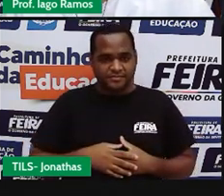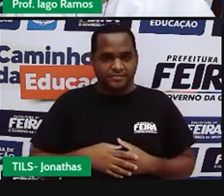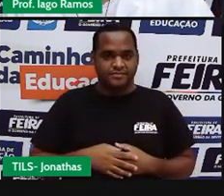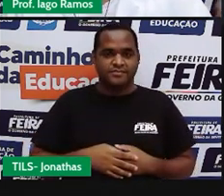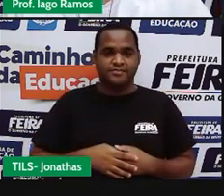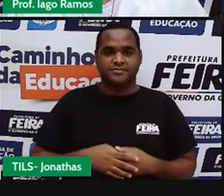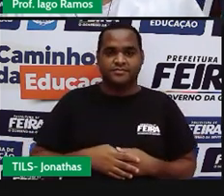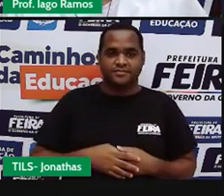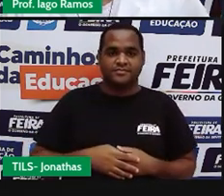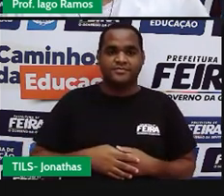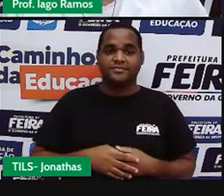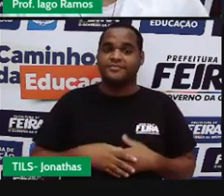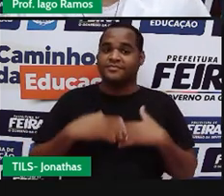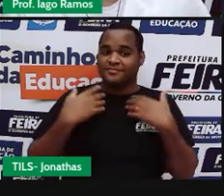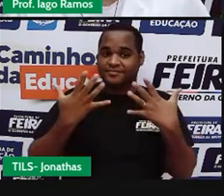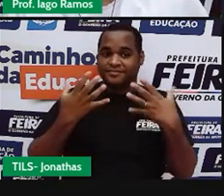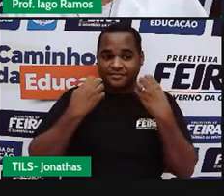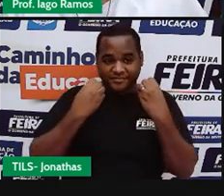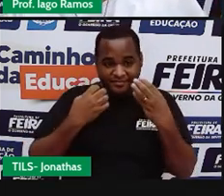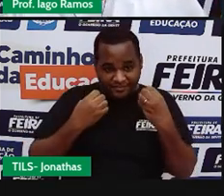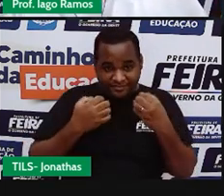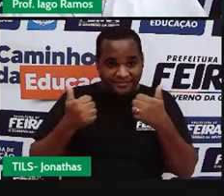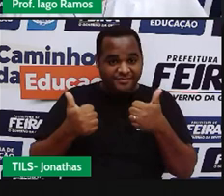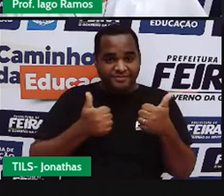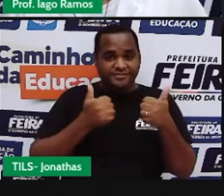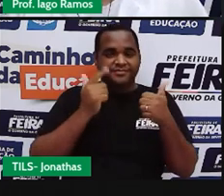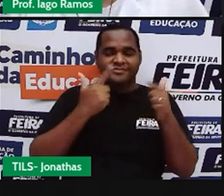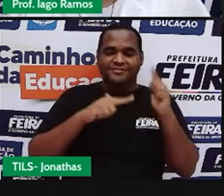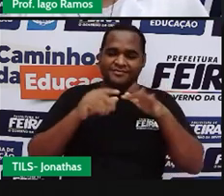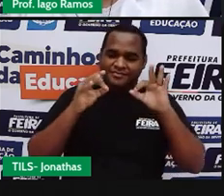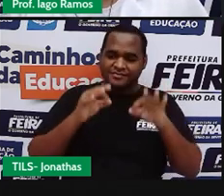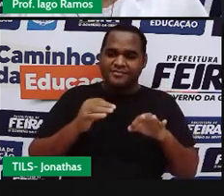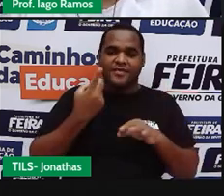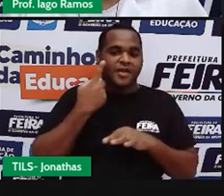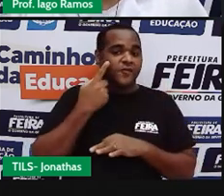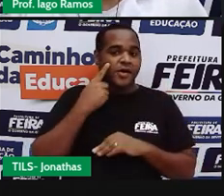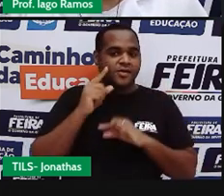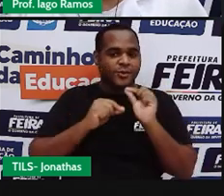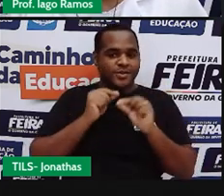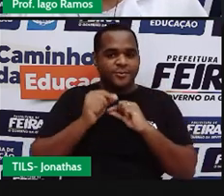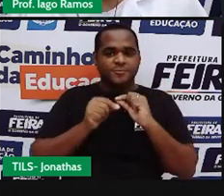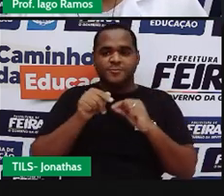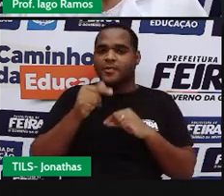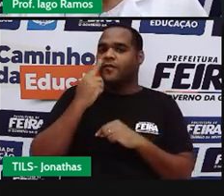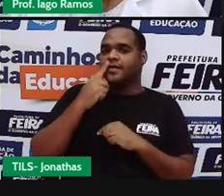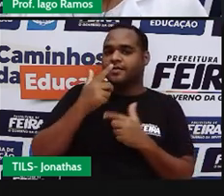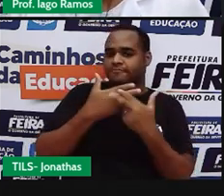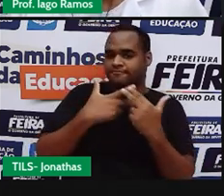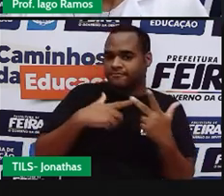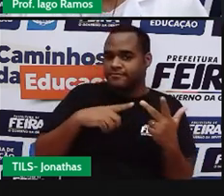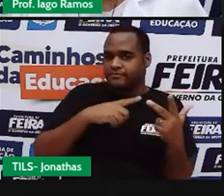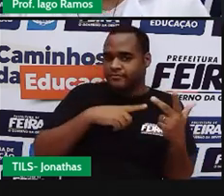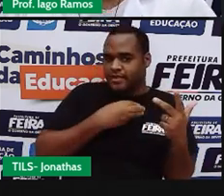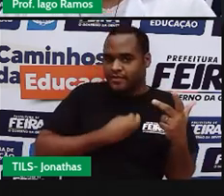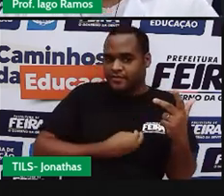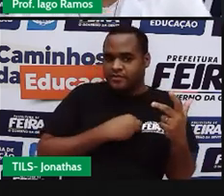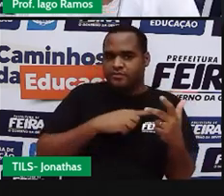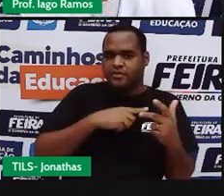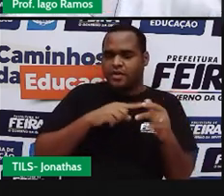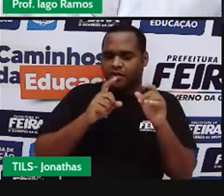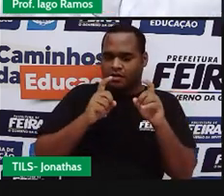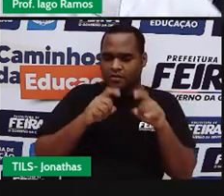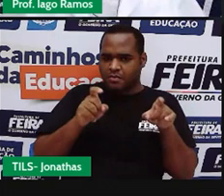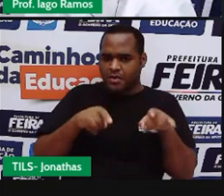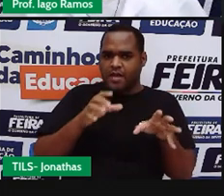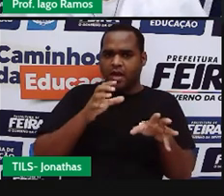Tá vendo? Rapidinho a mágica acontece. Então vamos lá, é só você vir aqui depois que você acessar o link, dar um start e